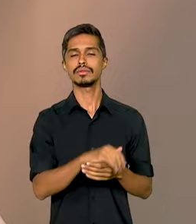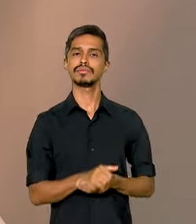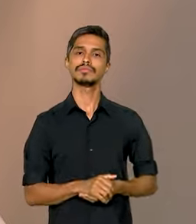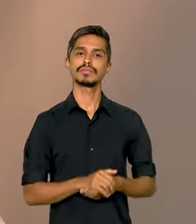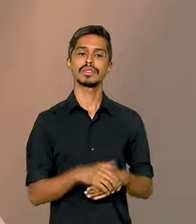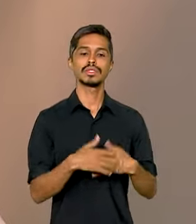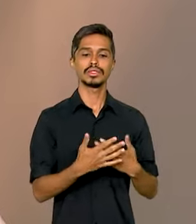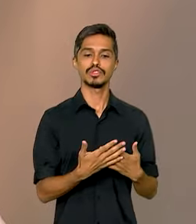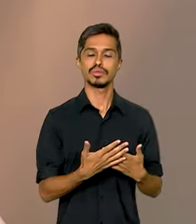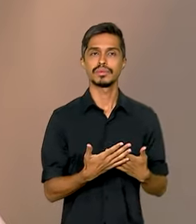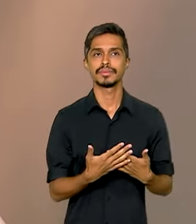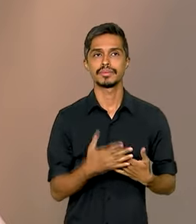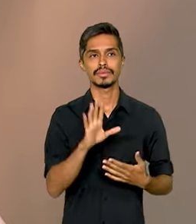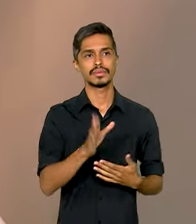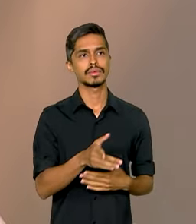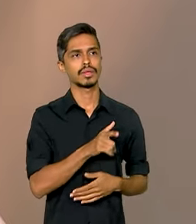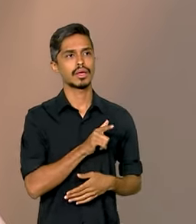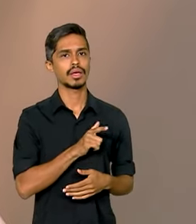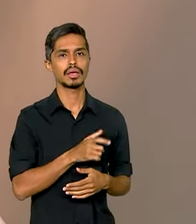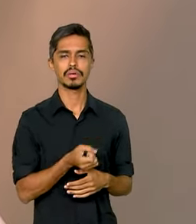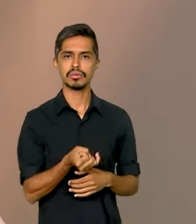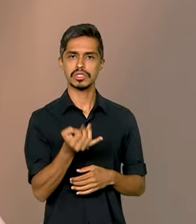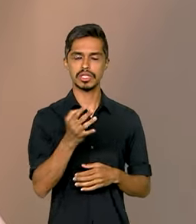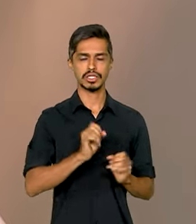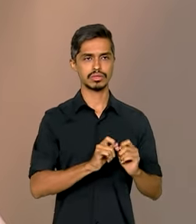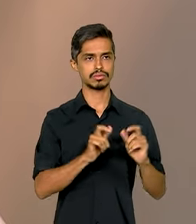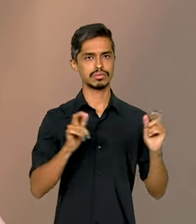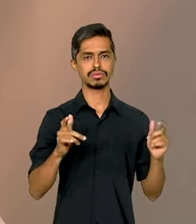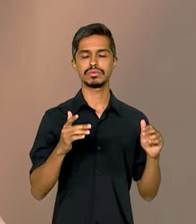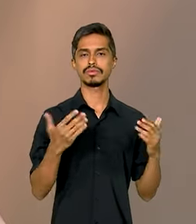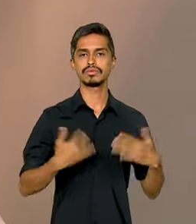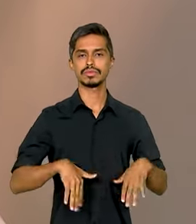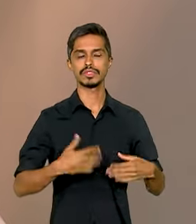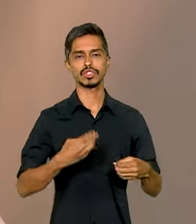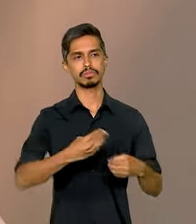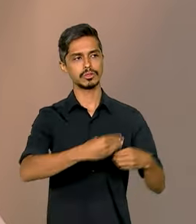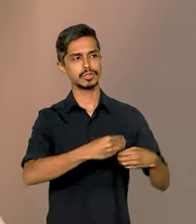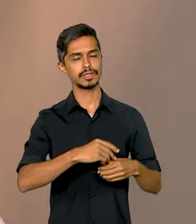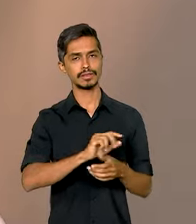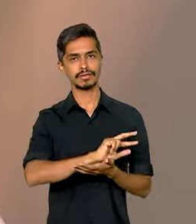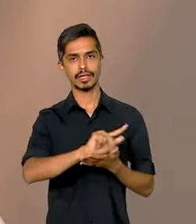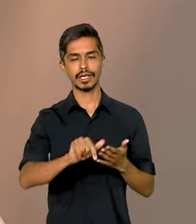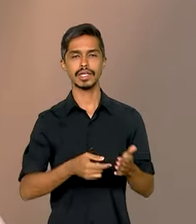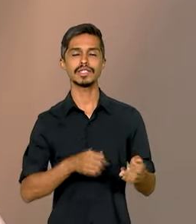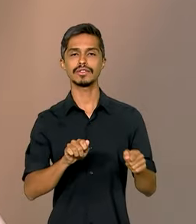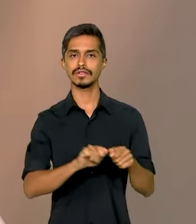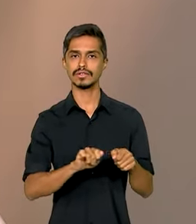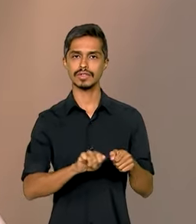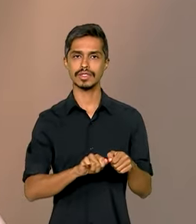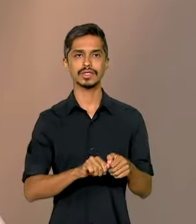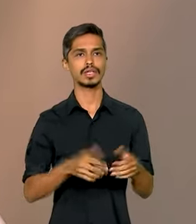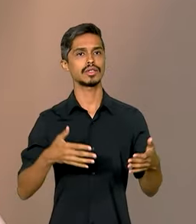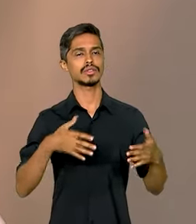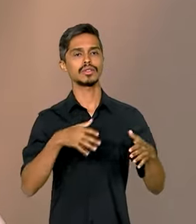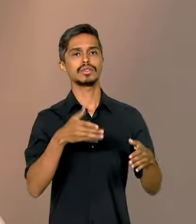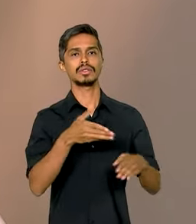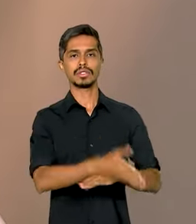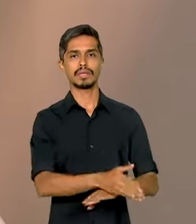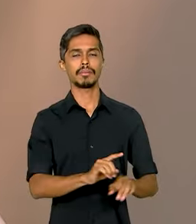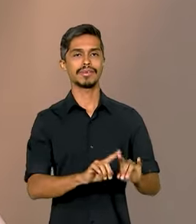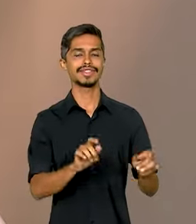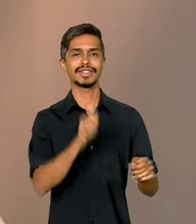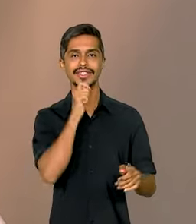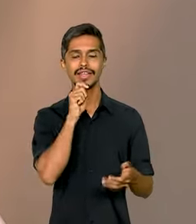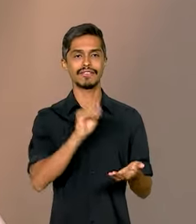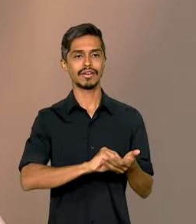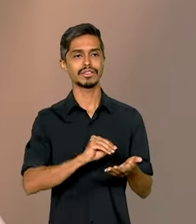Já temos aí um número elevado de municípios que fizeram adesão, mas ainda falta aí,